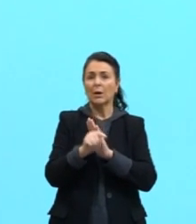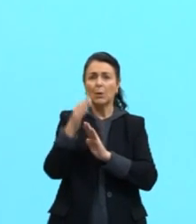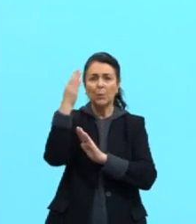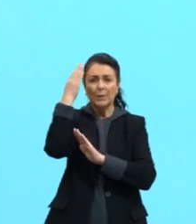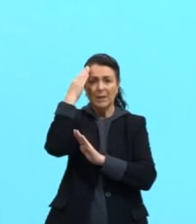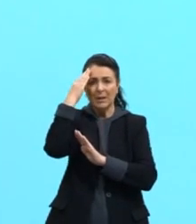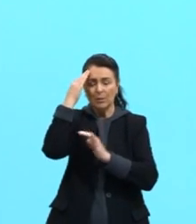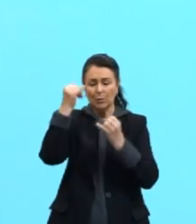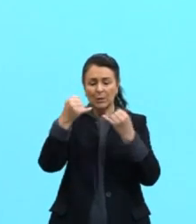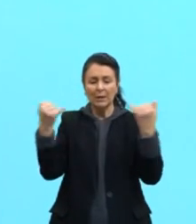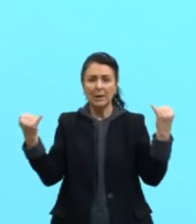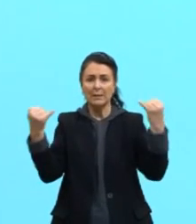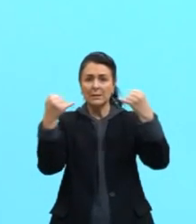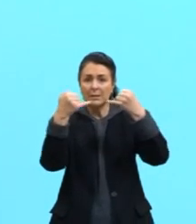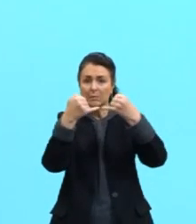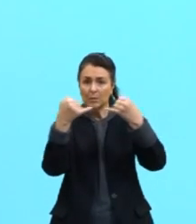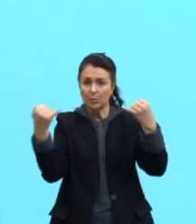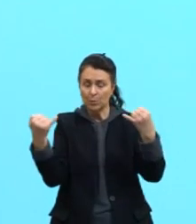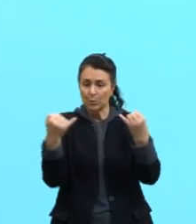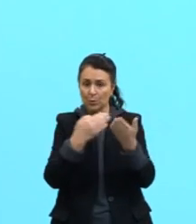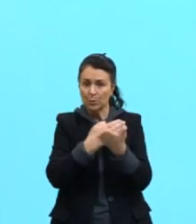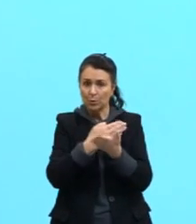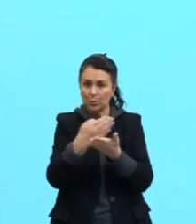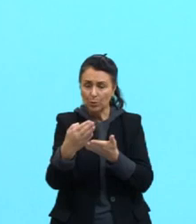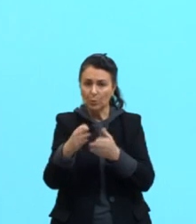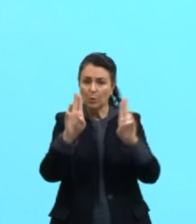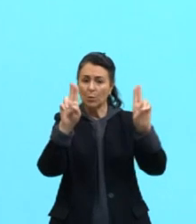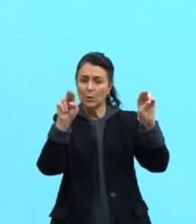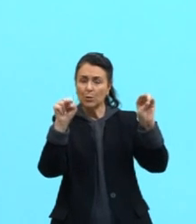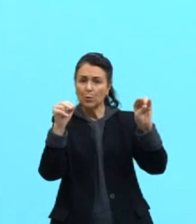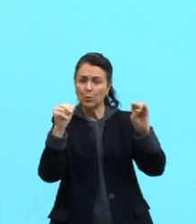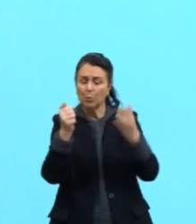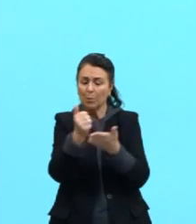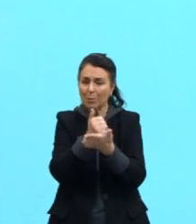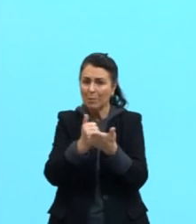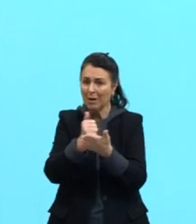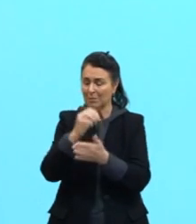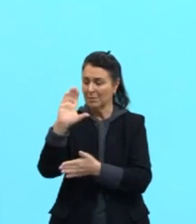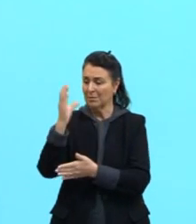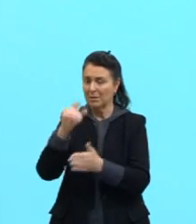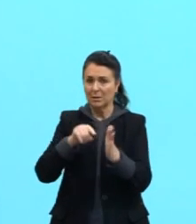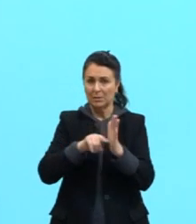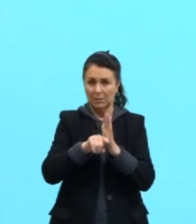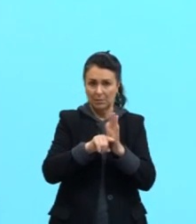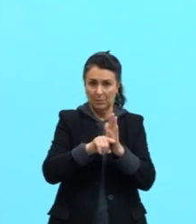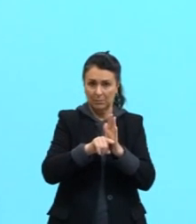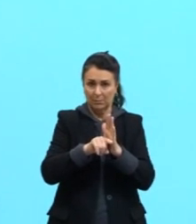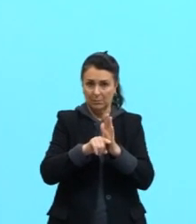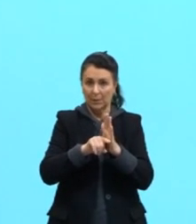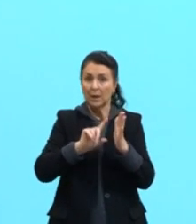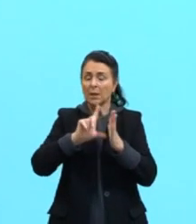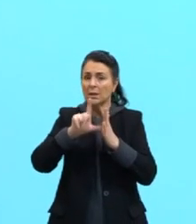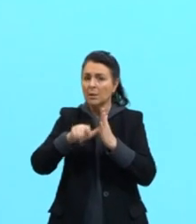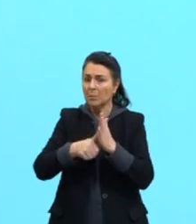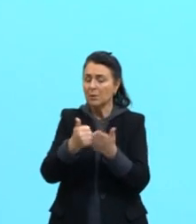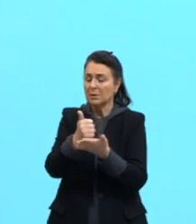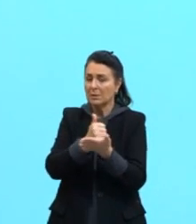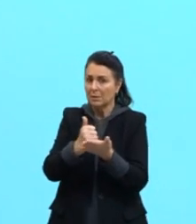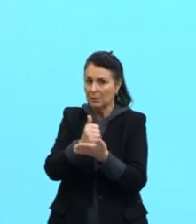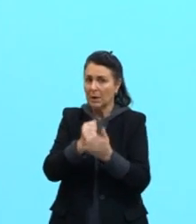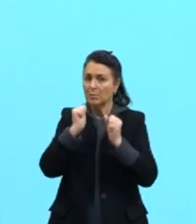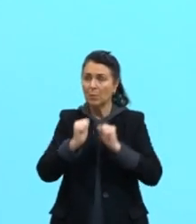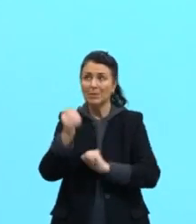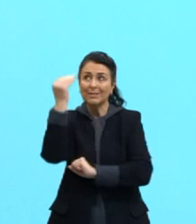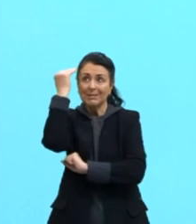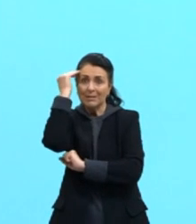de como as ligações químicas se formam é um dos assuntos fundamentais da ciência. A partir desses fundamentos, pode-se